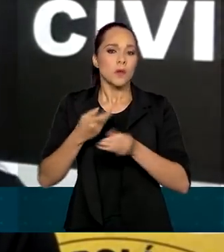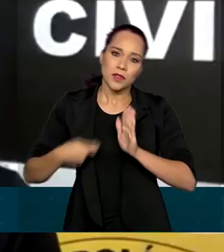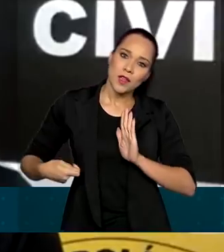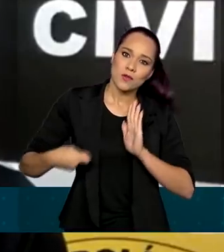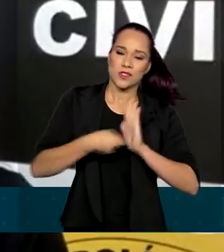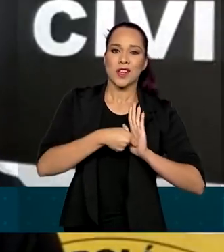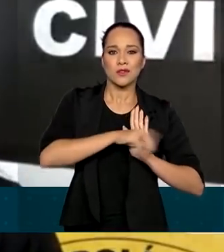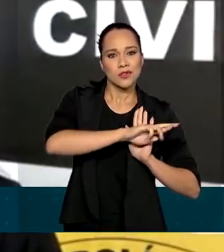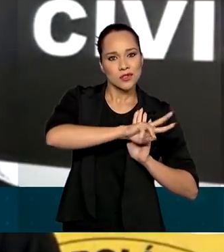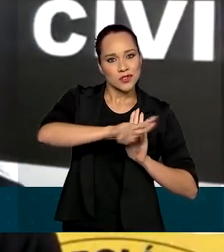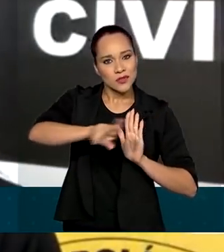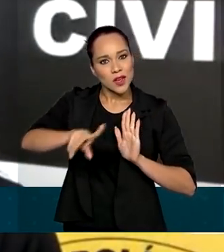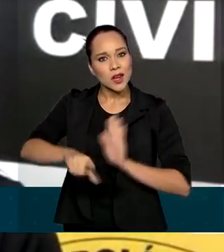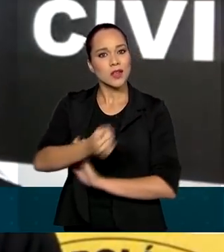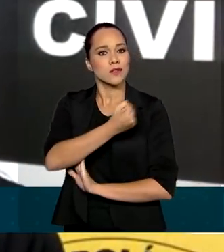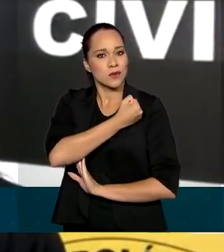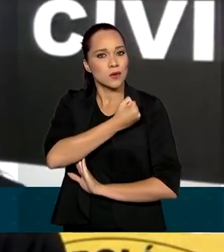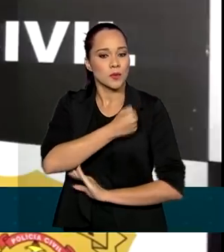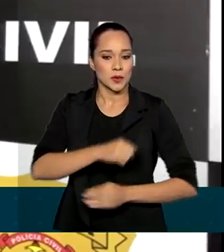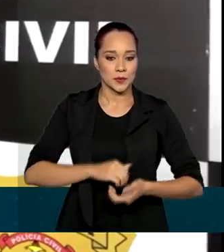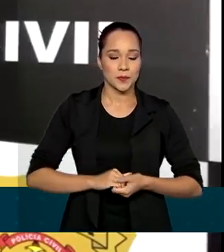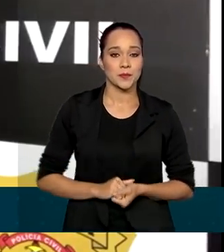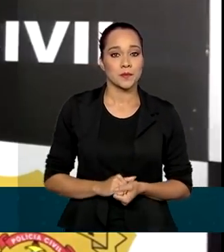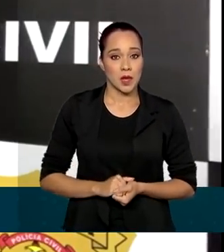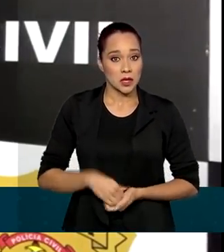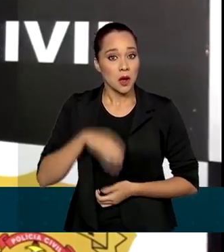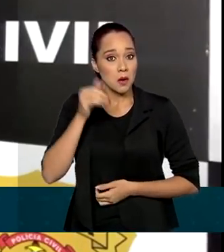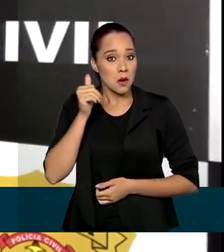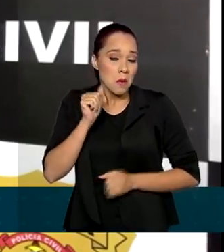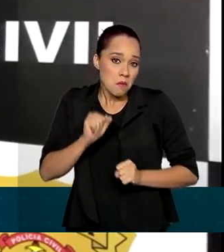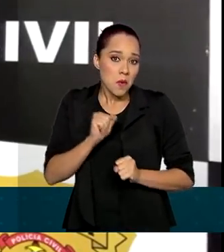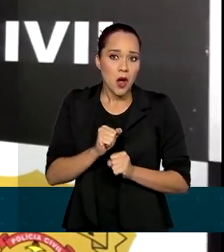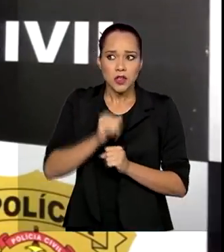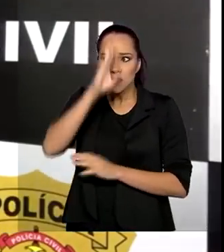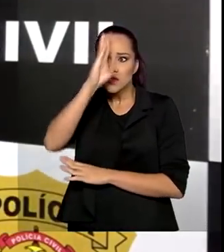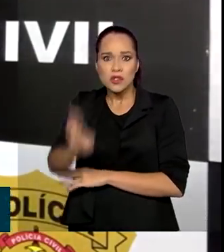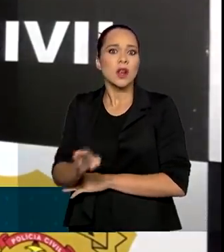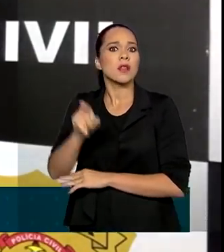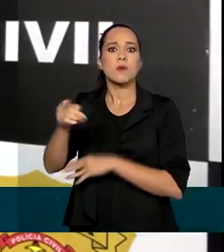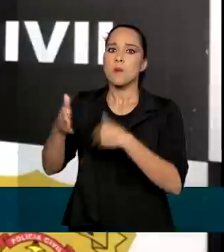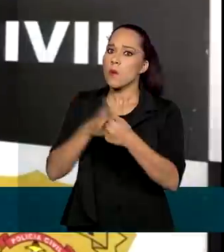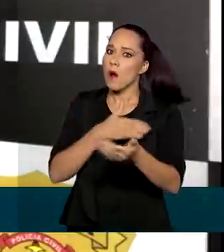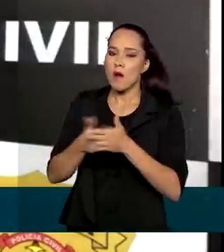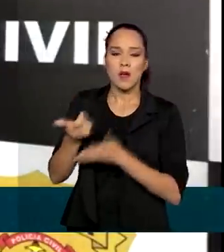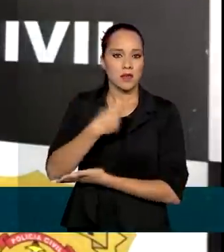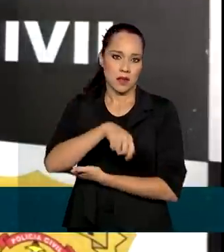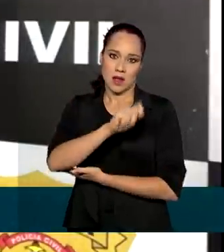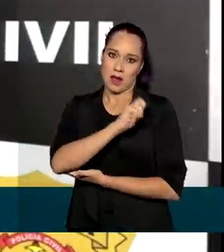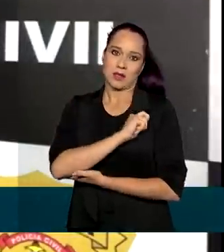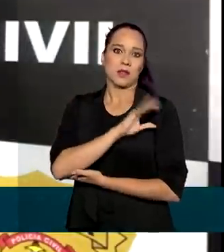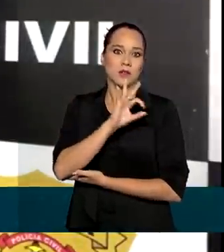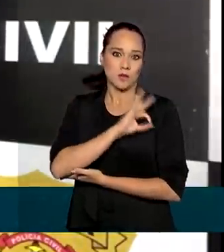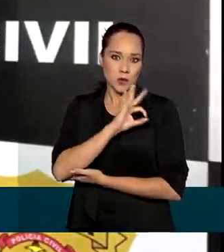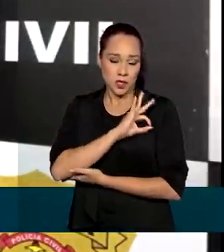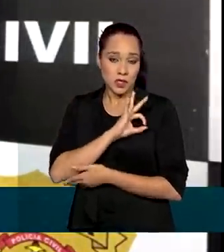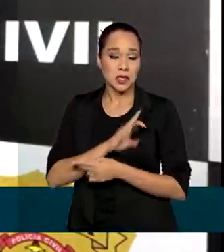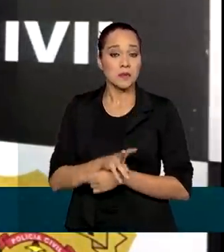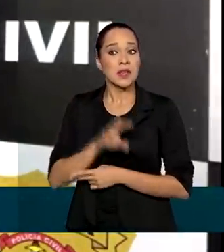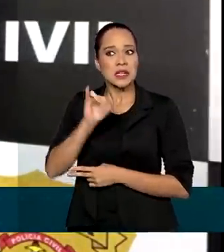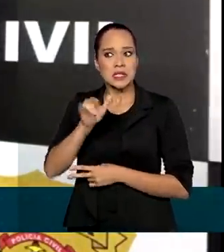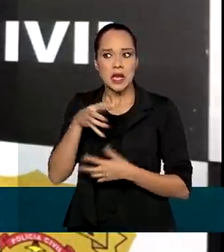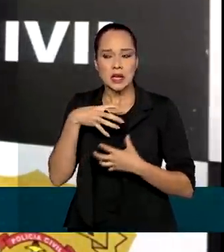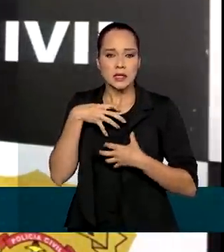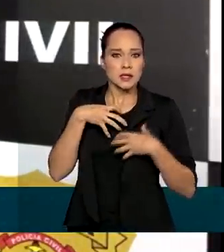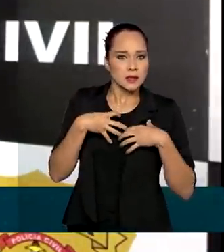nos diversos canais disponíveis. Ela pode procurar diretamente qualquer delegacia de polícia. Se ela se